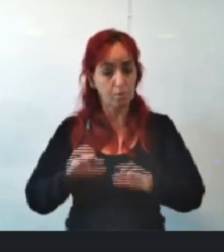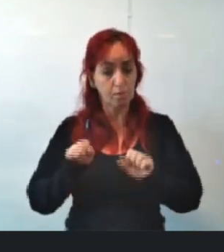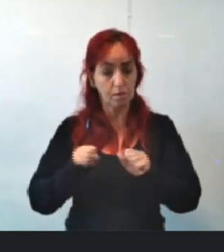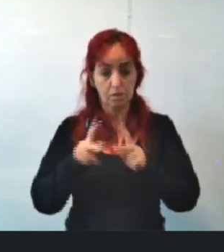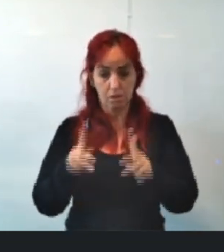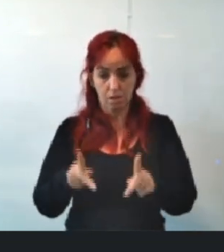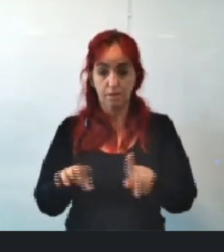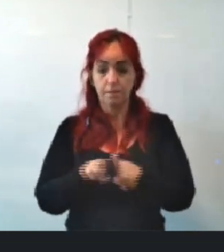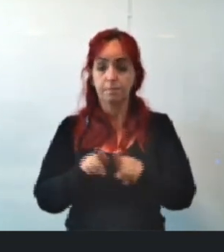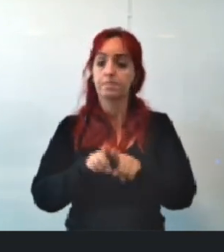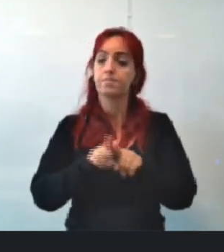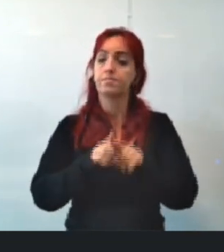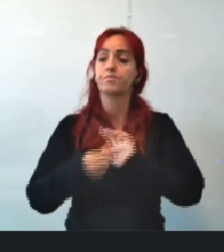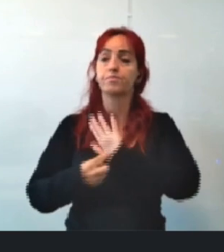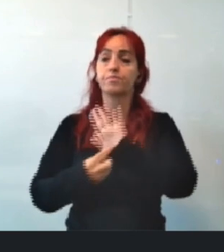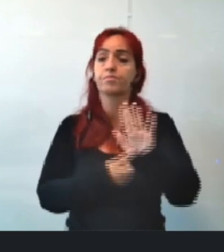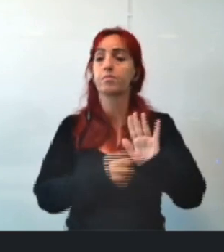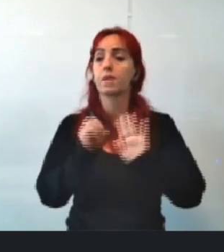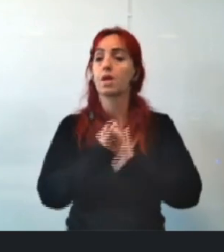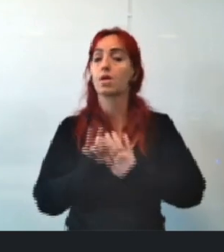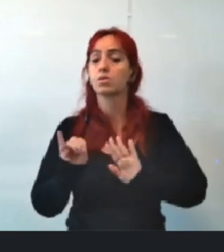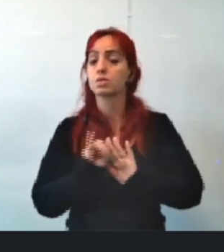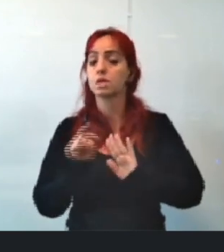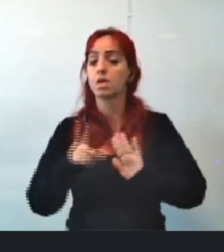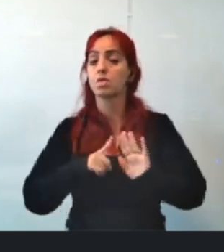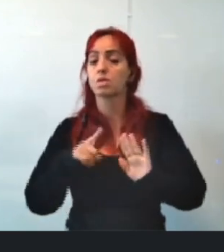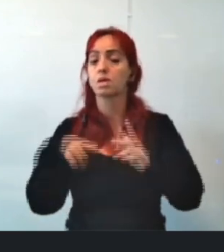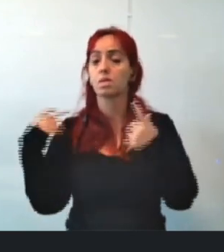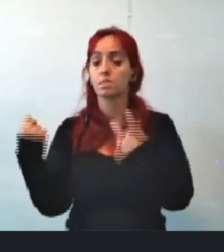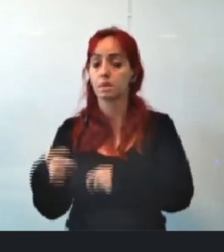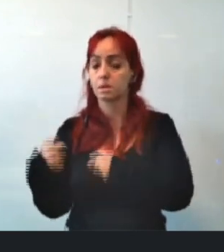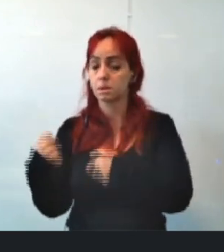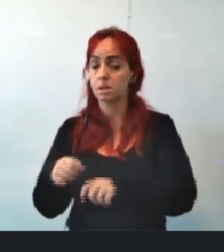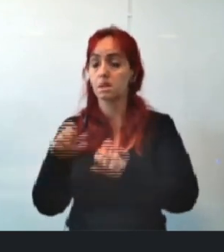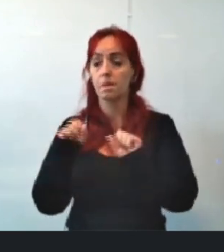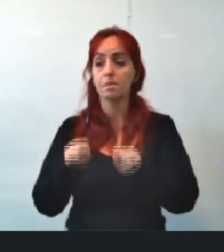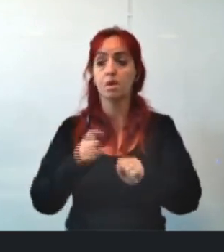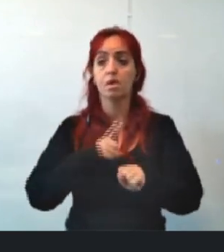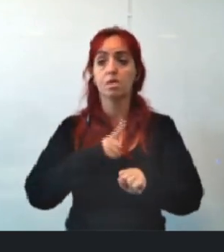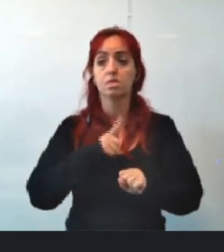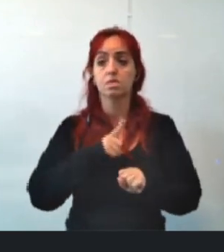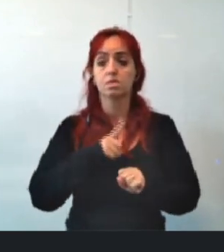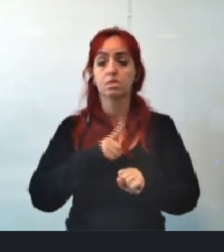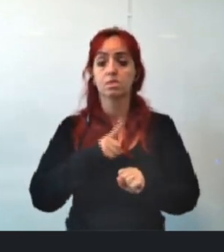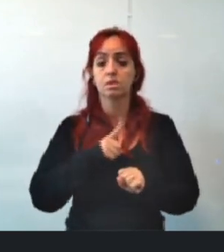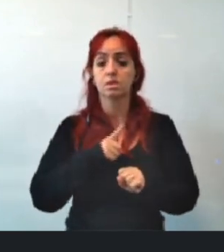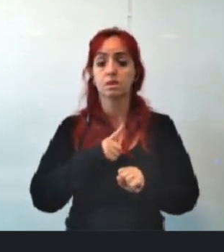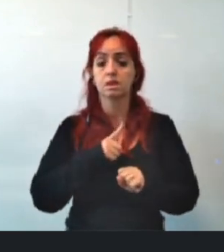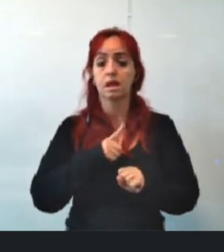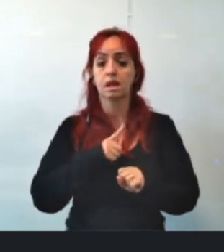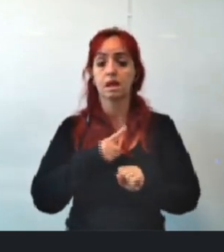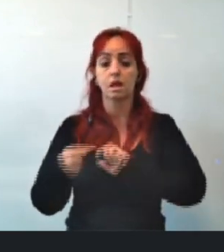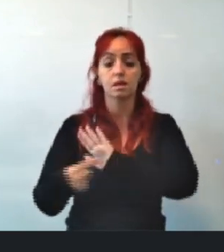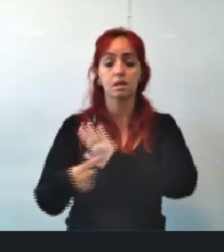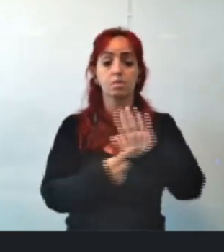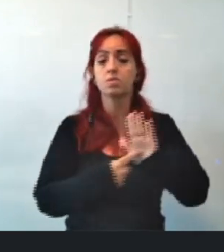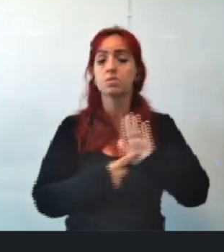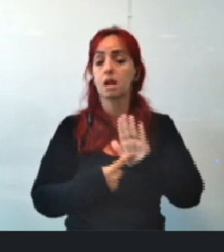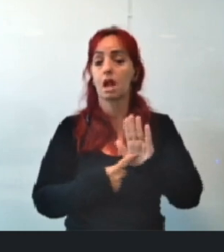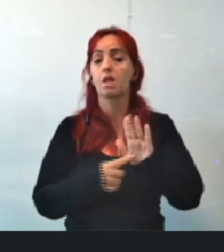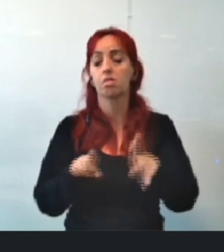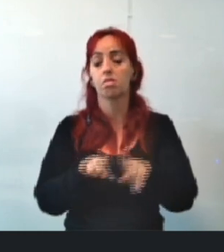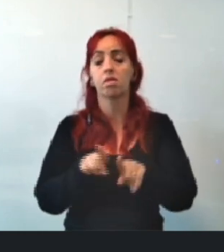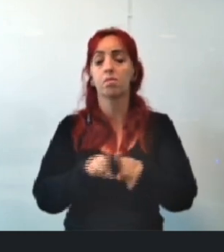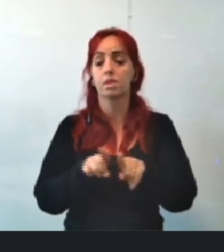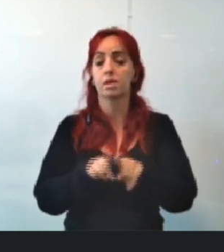trazendo para que essas instituições que realmente têm credibilidade possam estar entrando em evidência, possam estar sendo